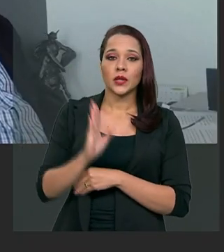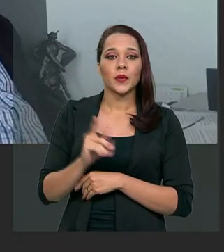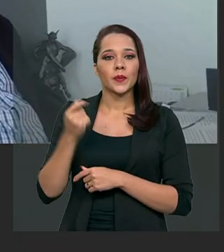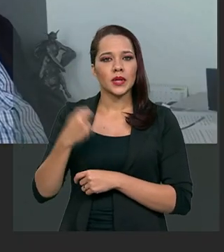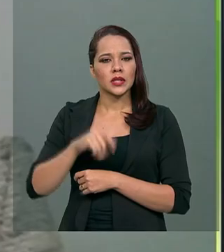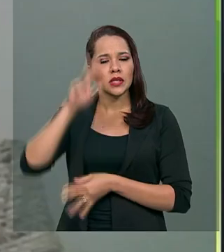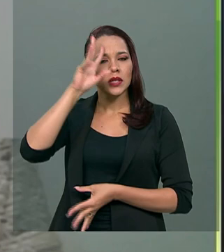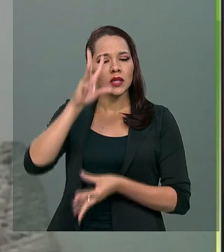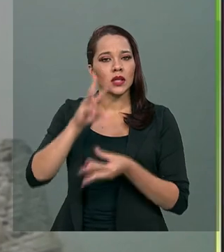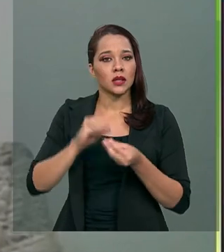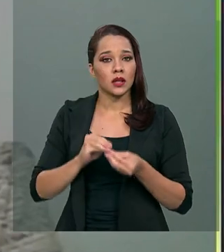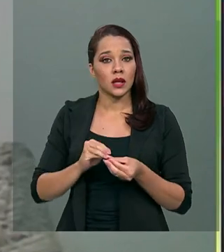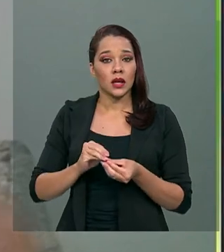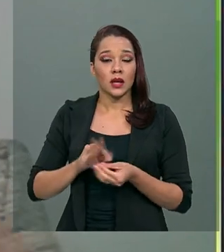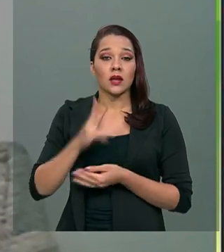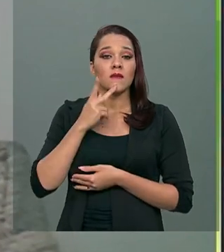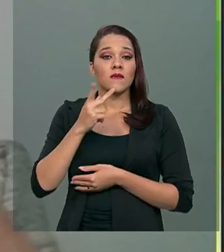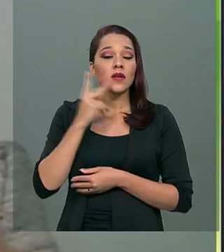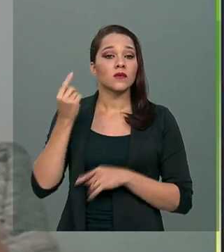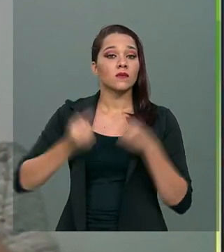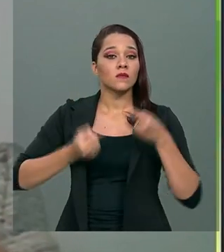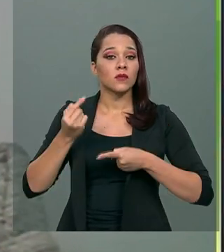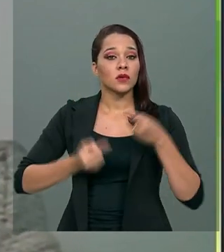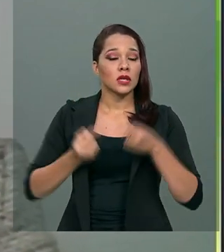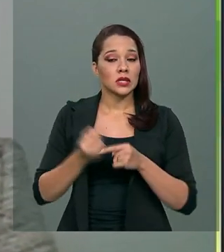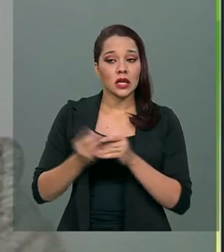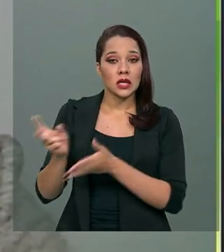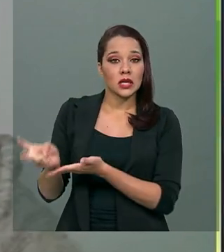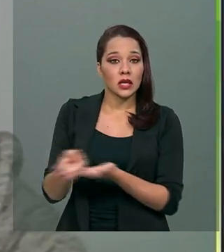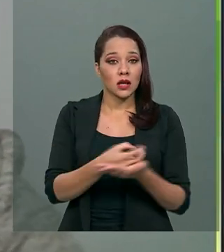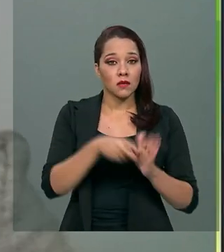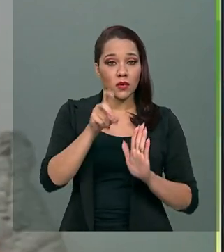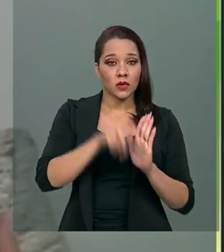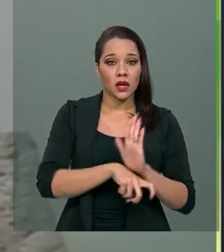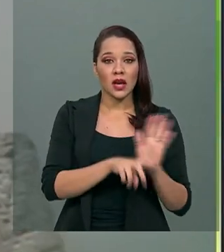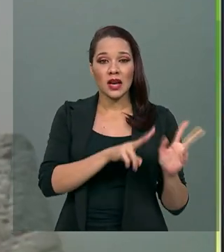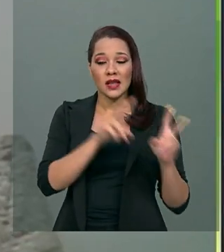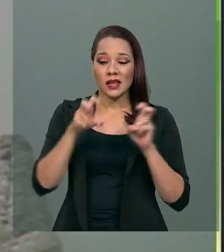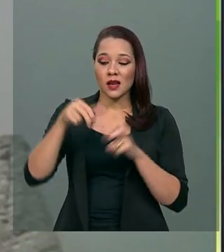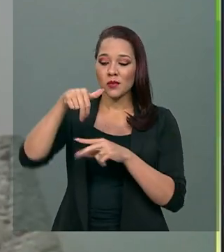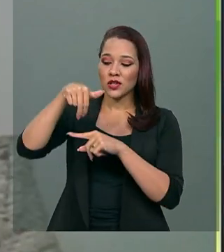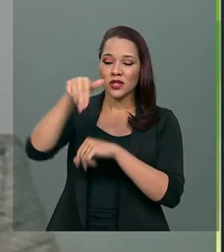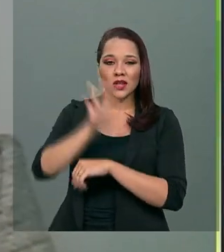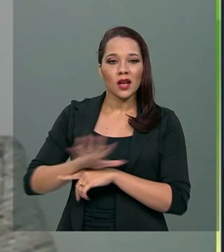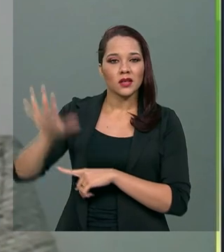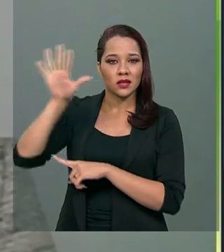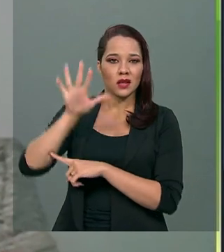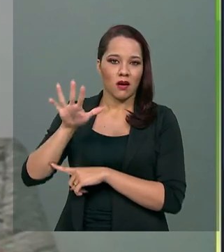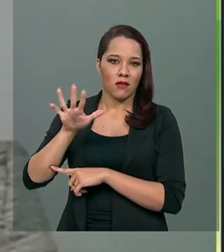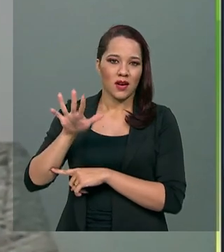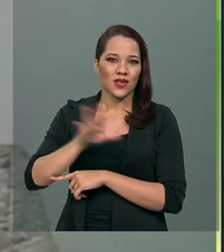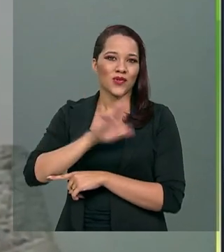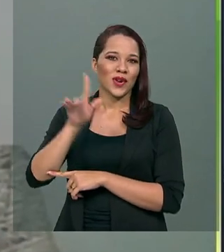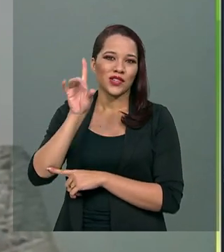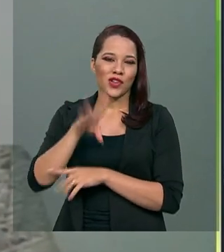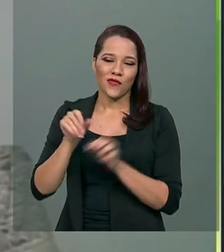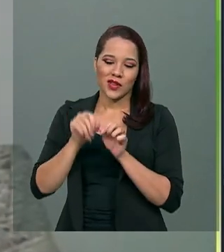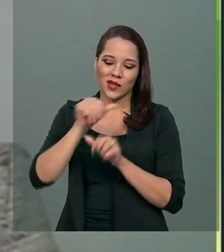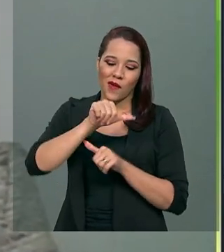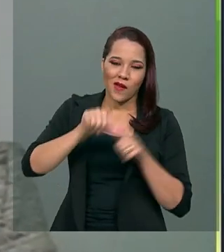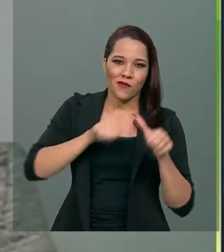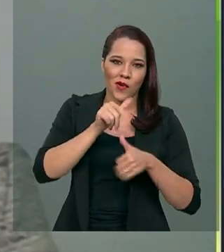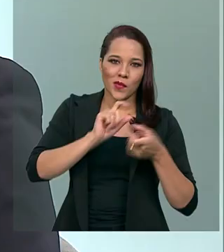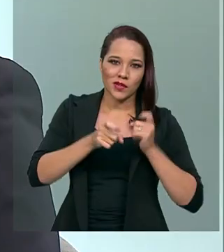compreender, a gente está falando de uma política tributária em termos de nação, é mais do que fazer uma reforma